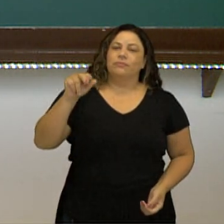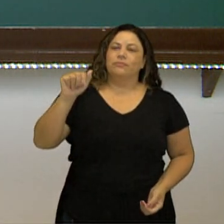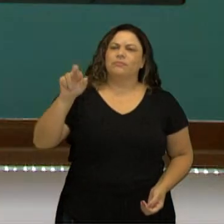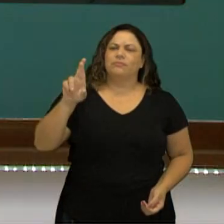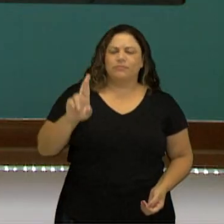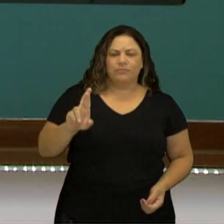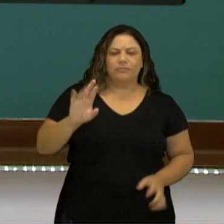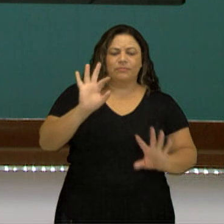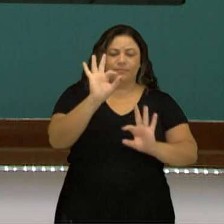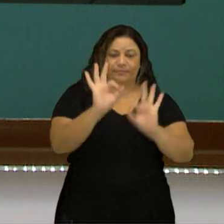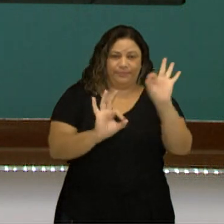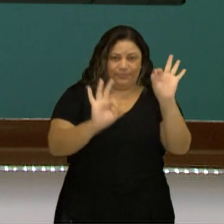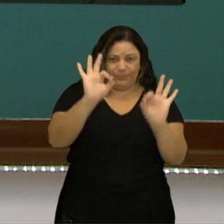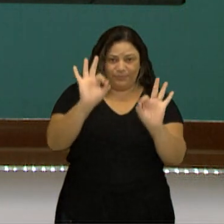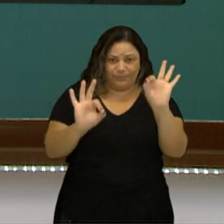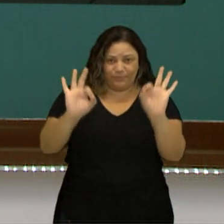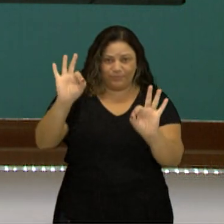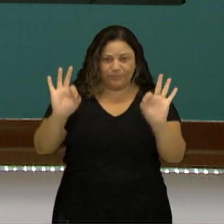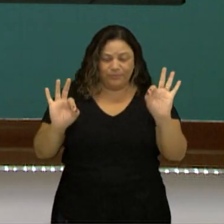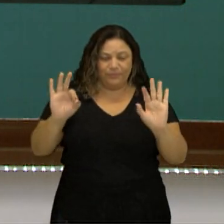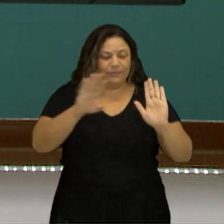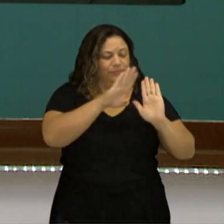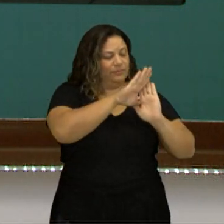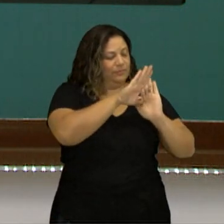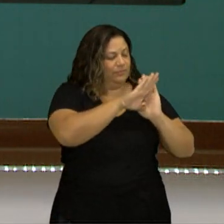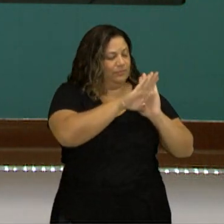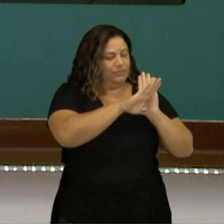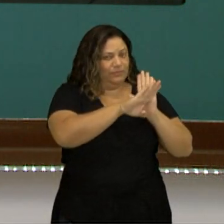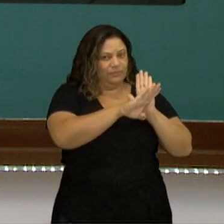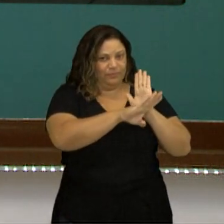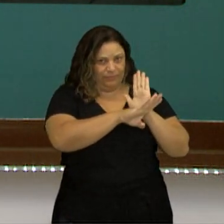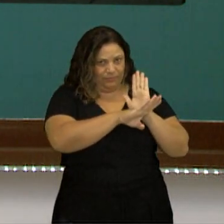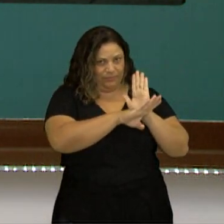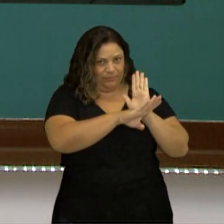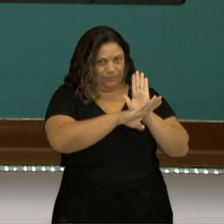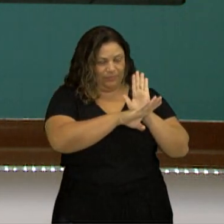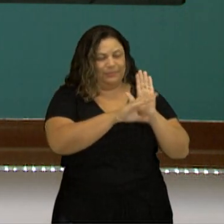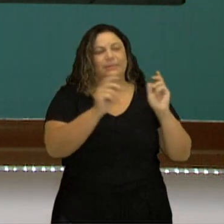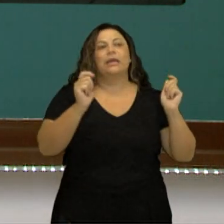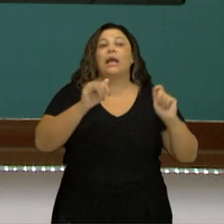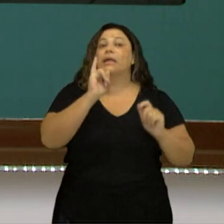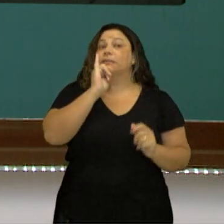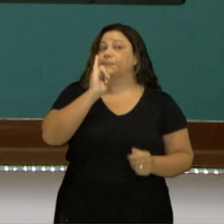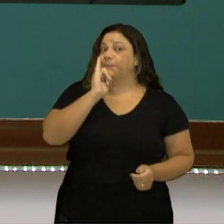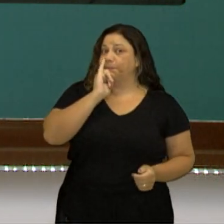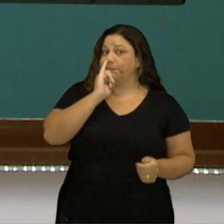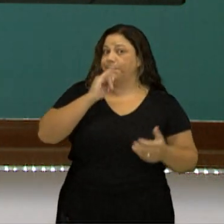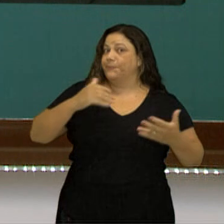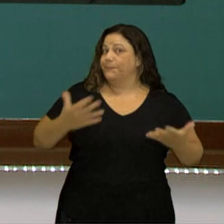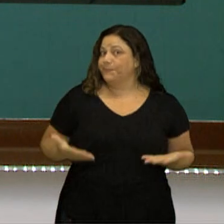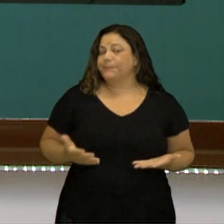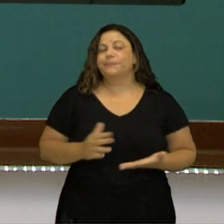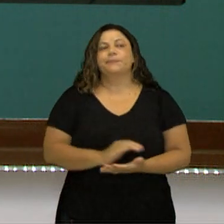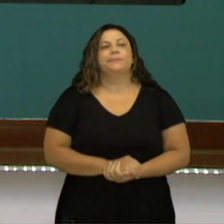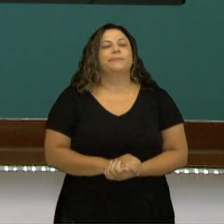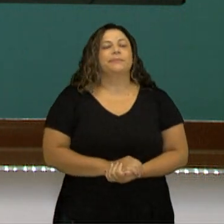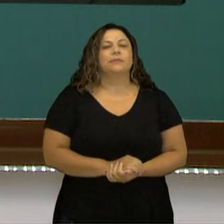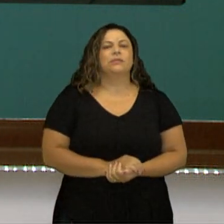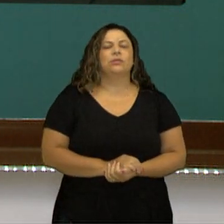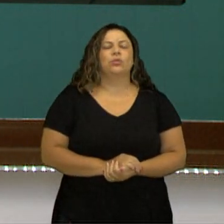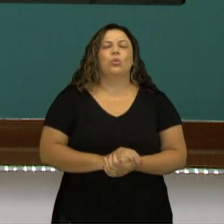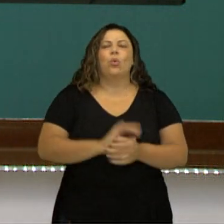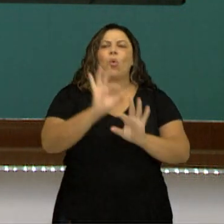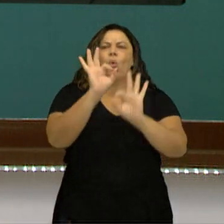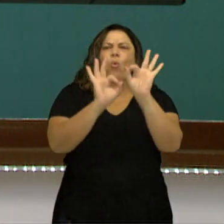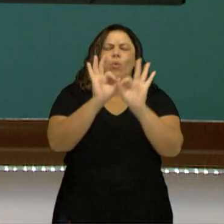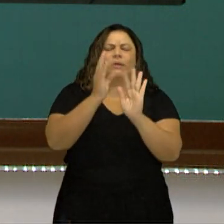ordem. Organizar, obedecer num padrão. Um critério que a professora falou. Por exemplo, quando a gente organiza uma fila, às